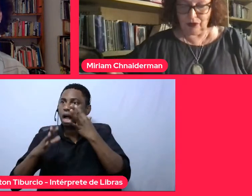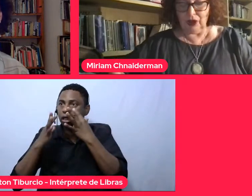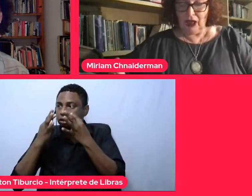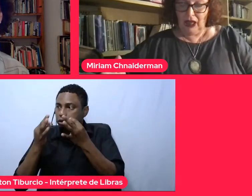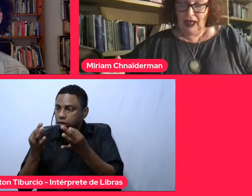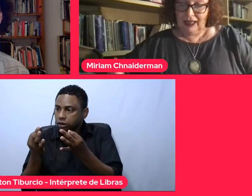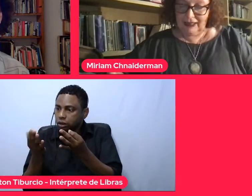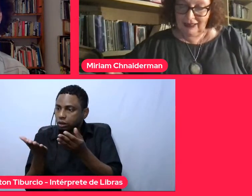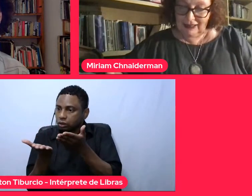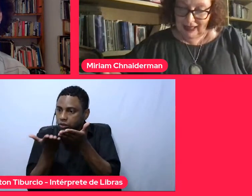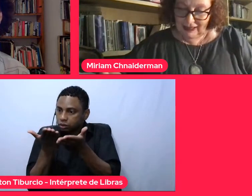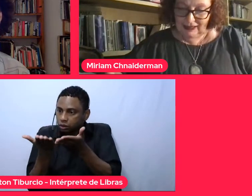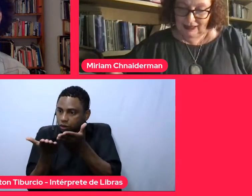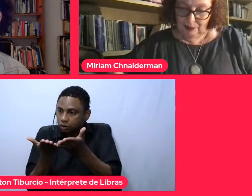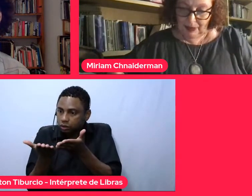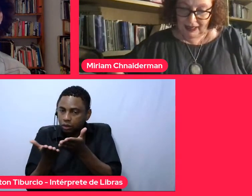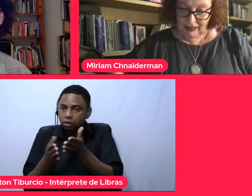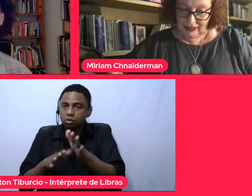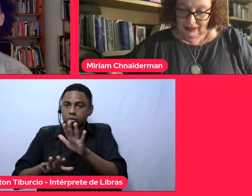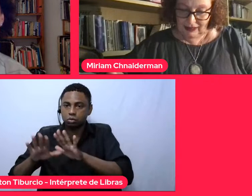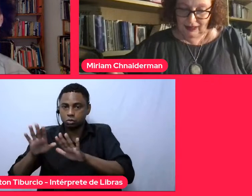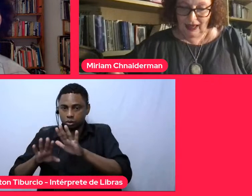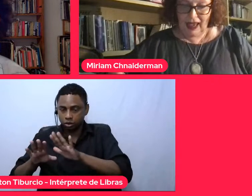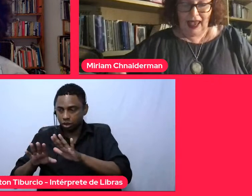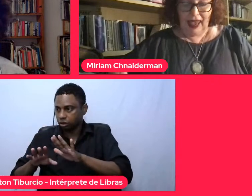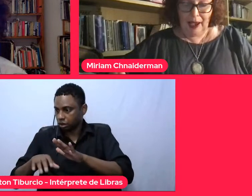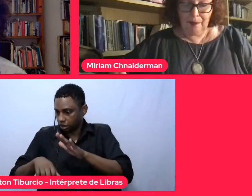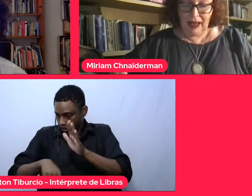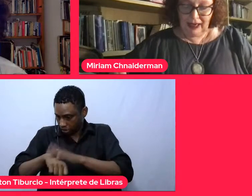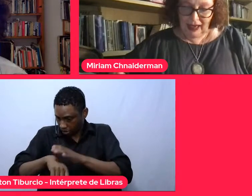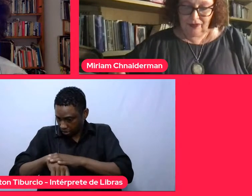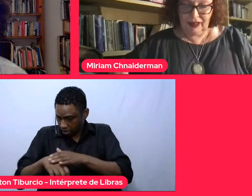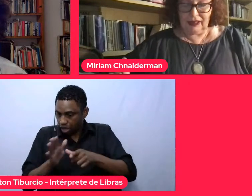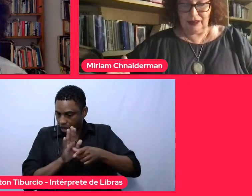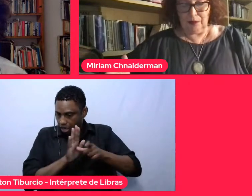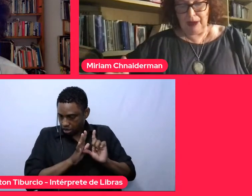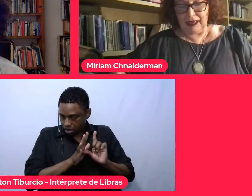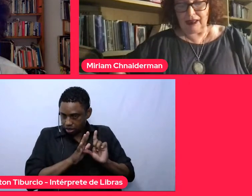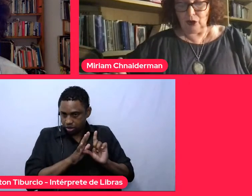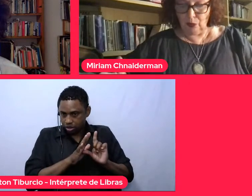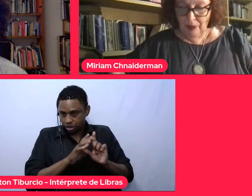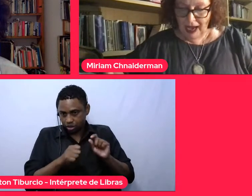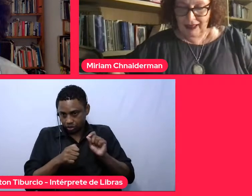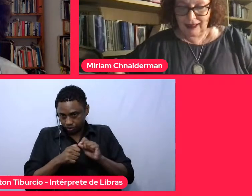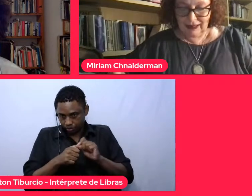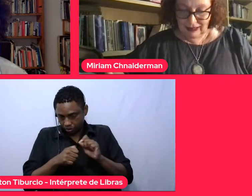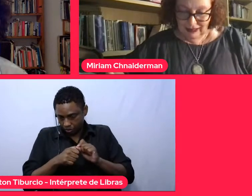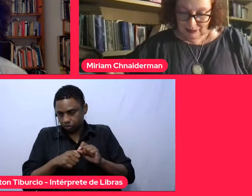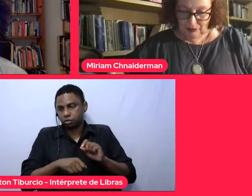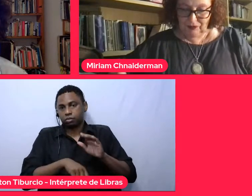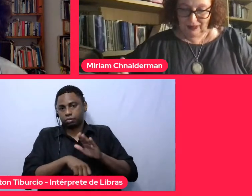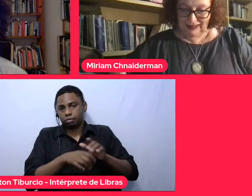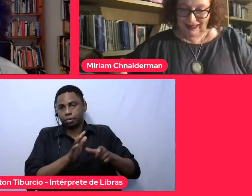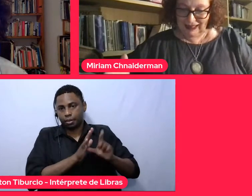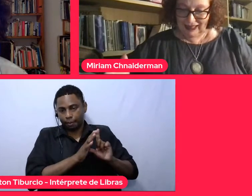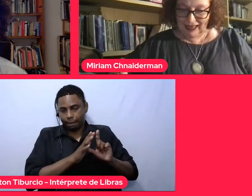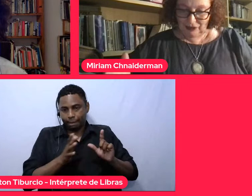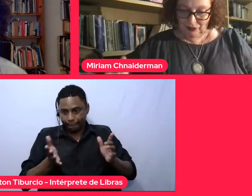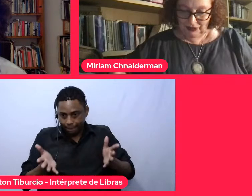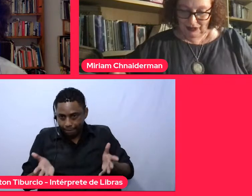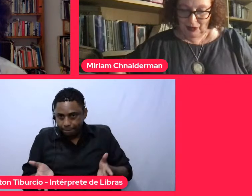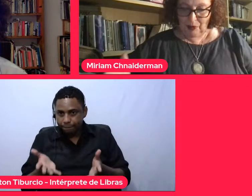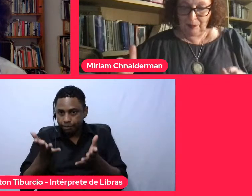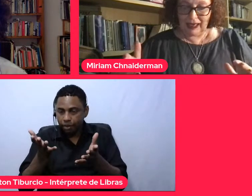cuidado antes de agir e para agir. É a palavra para tomar em estima, fazer